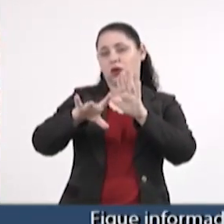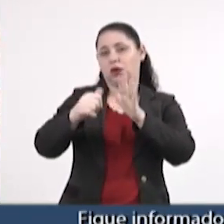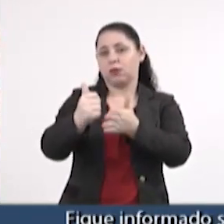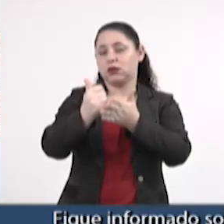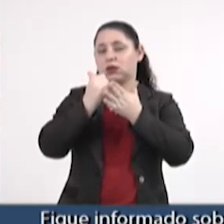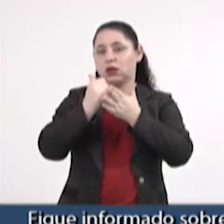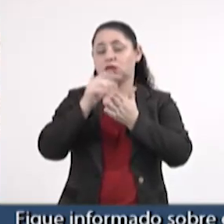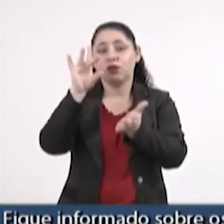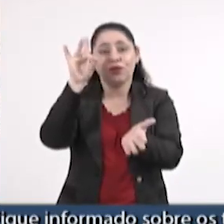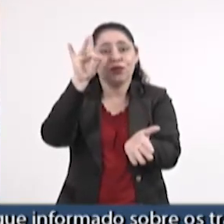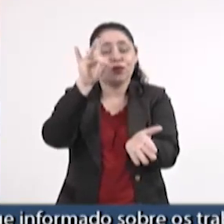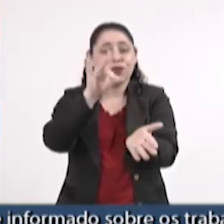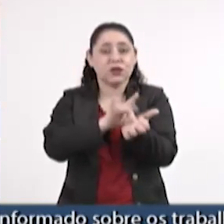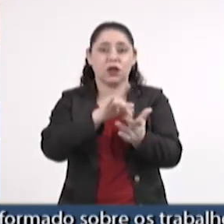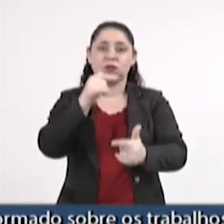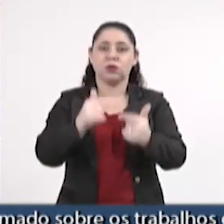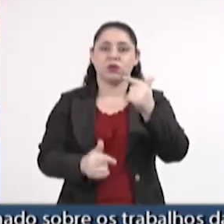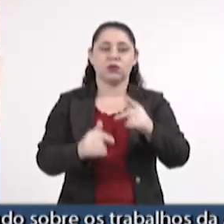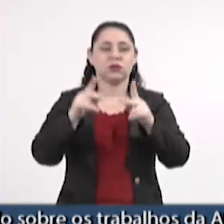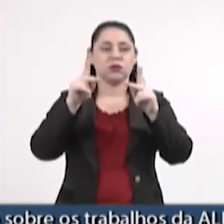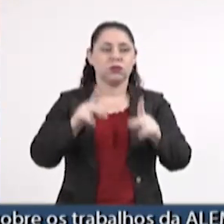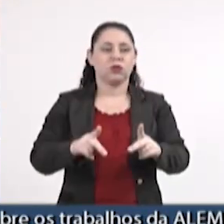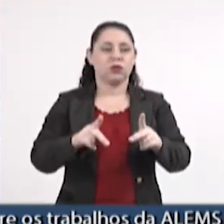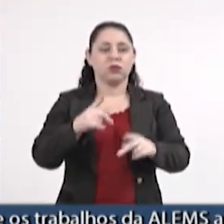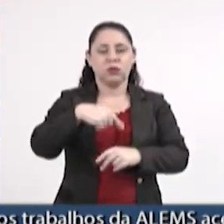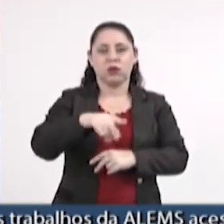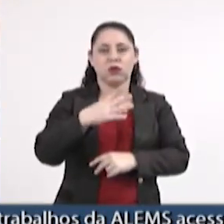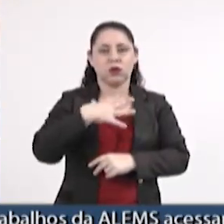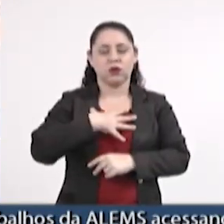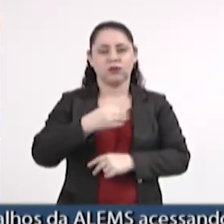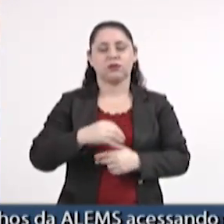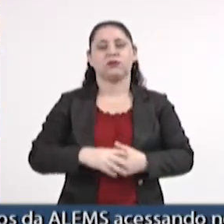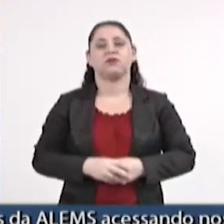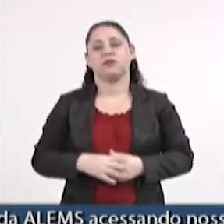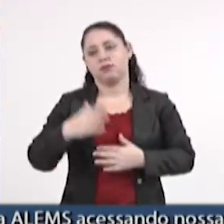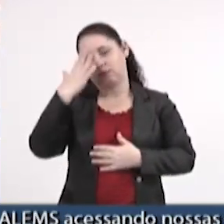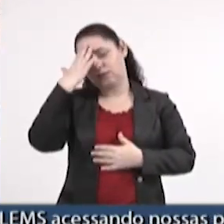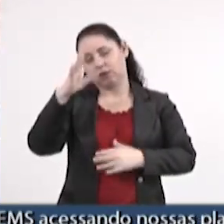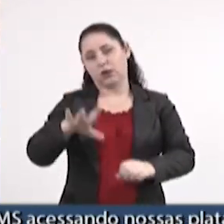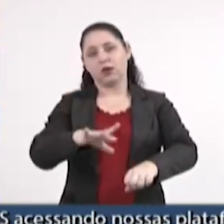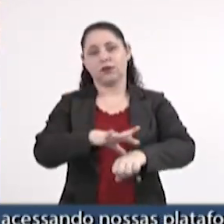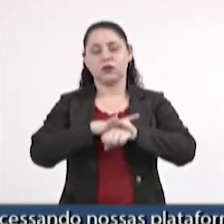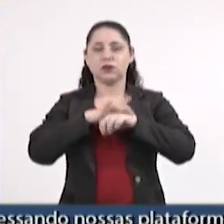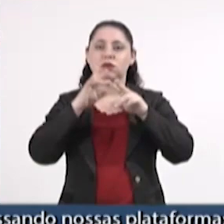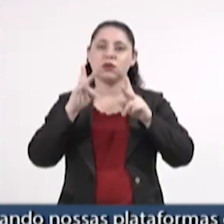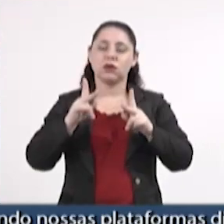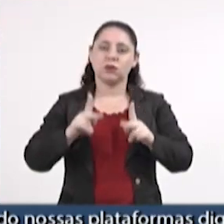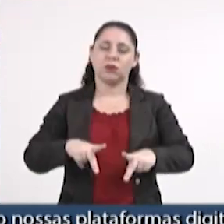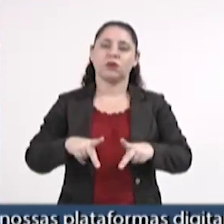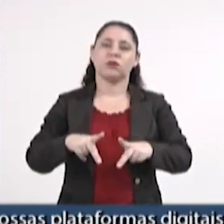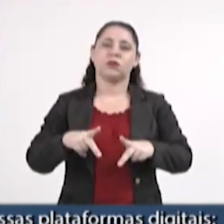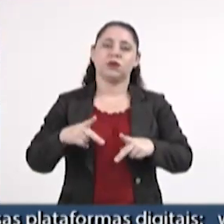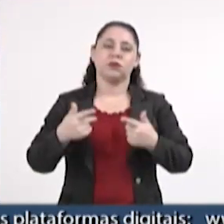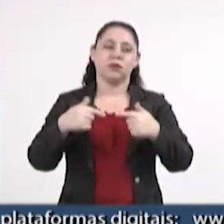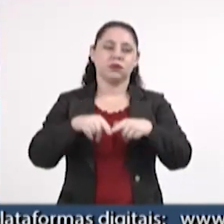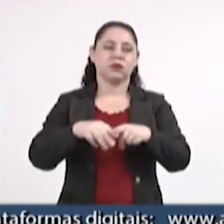tragam de verdade políticas públicas para os que ficam. Muito obrigada. A Defensoria é parceira, ministra Cidão.